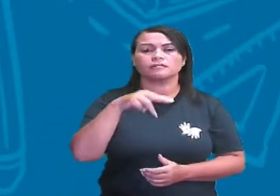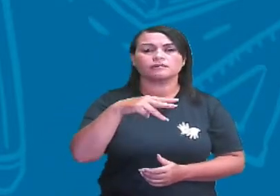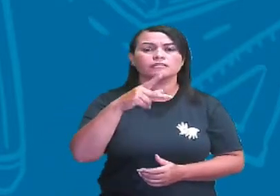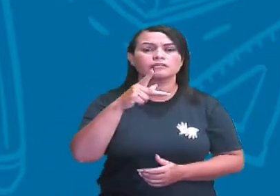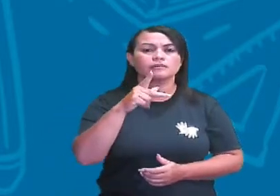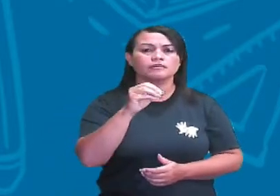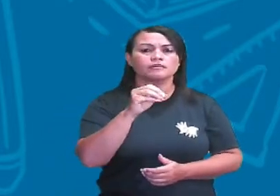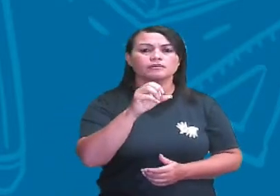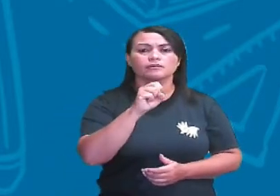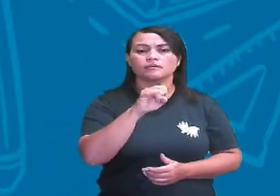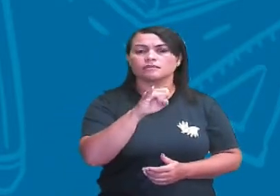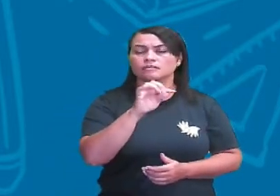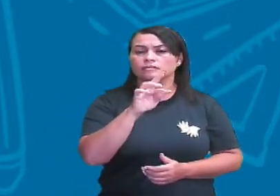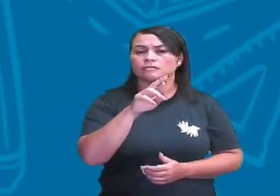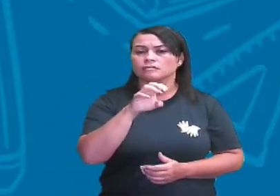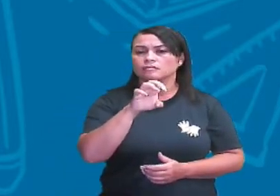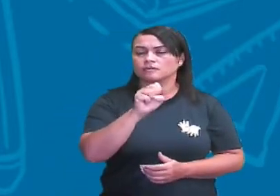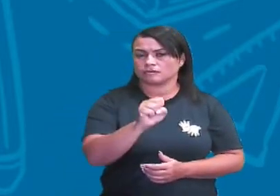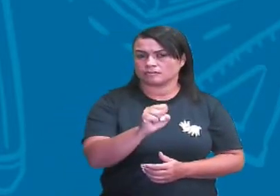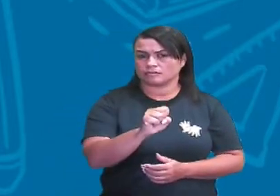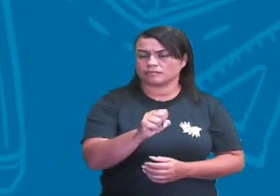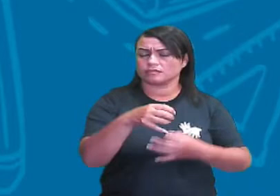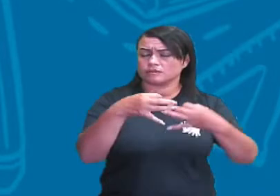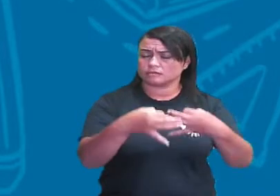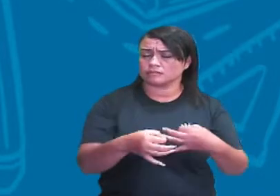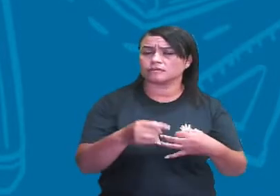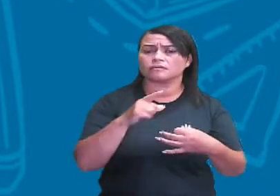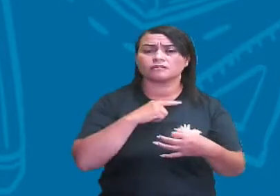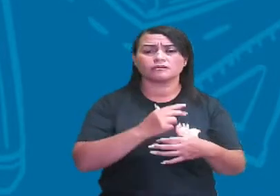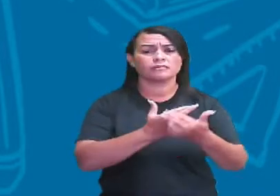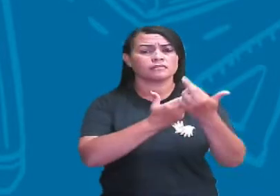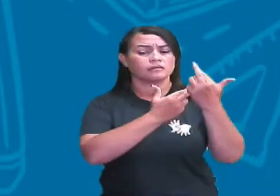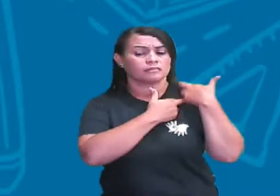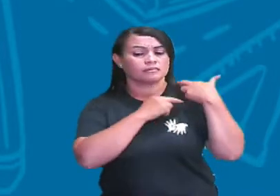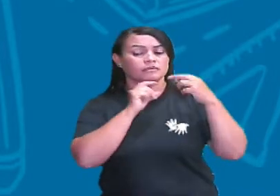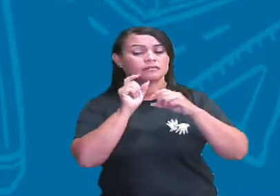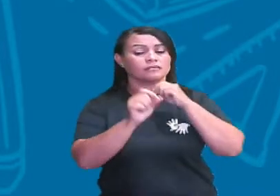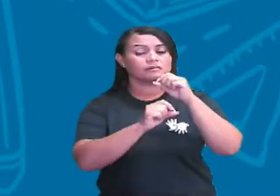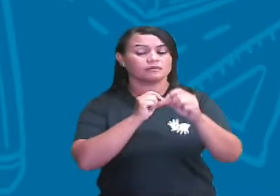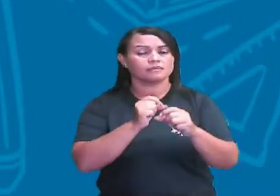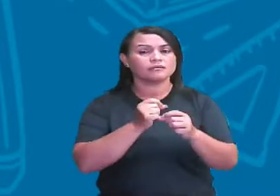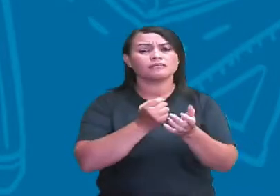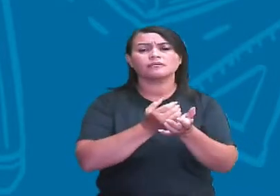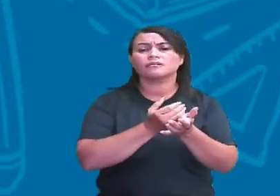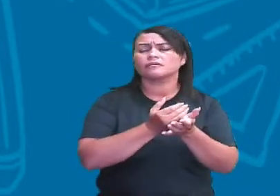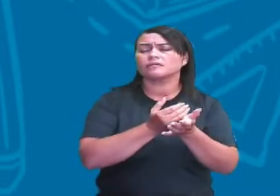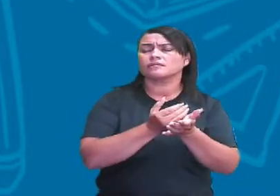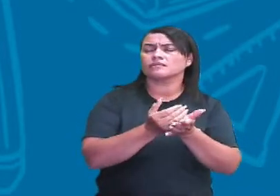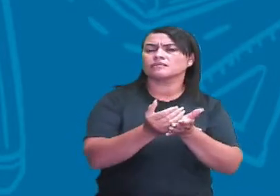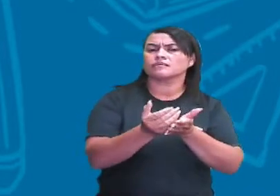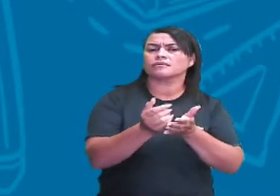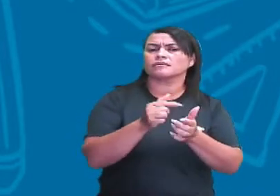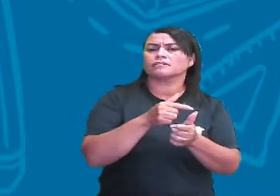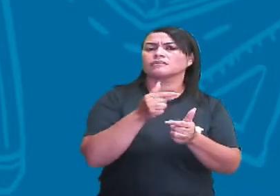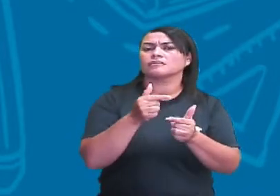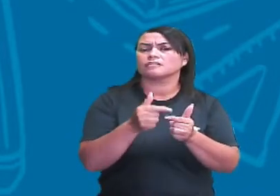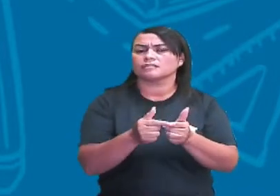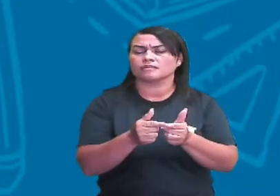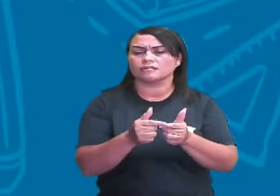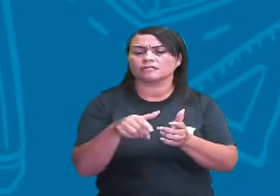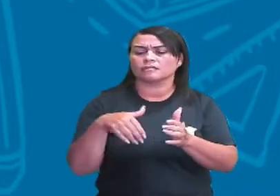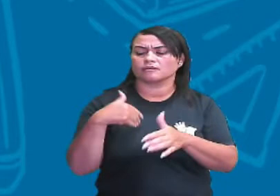são justamente aqueles que são responsáveis por reiniciar o processo da cadeia,